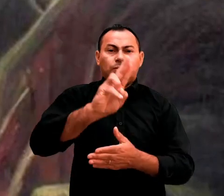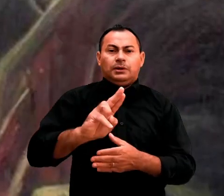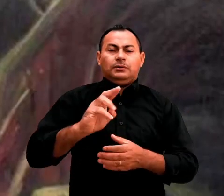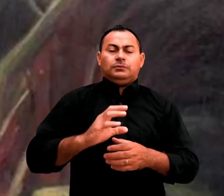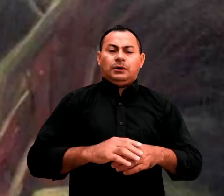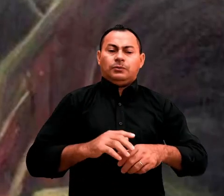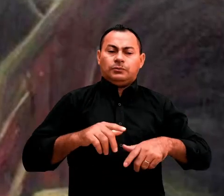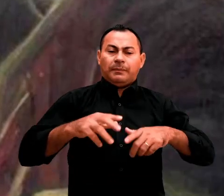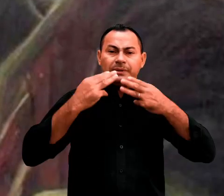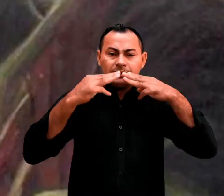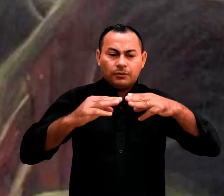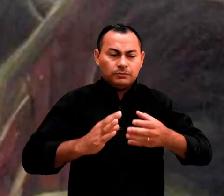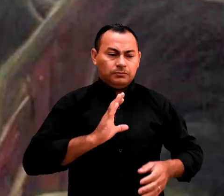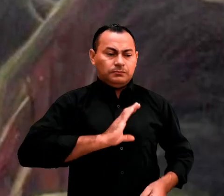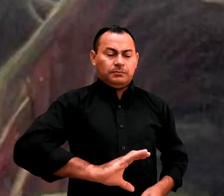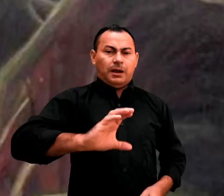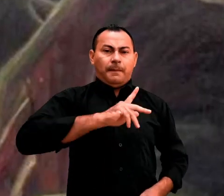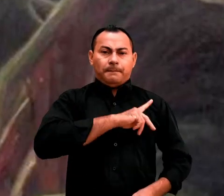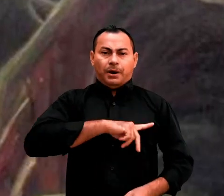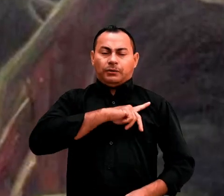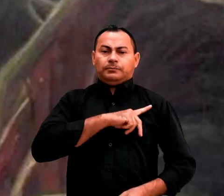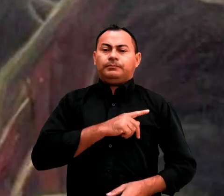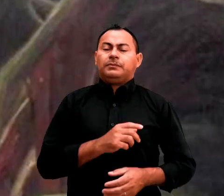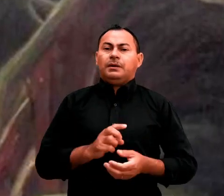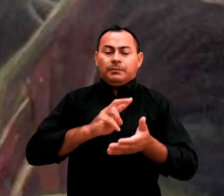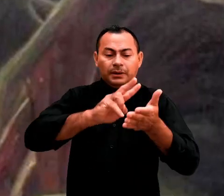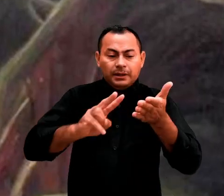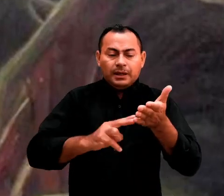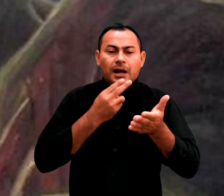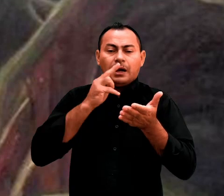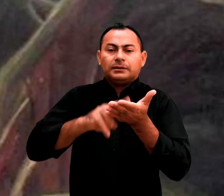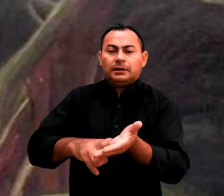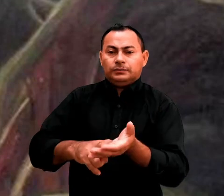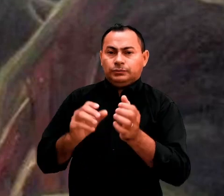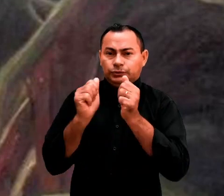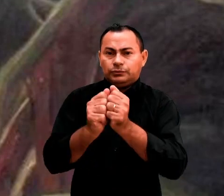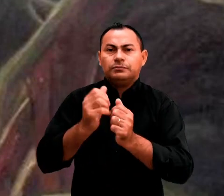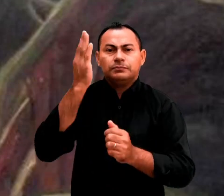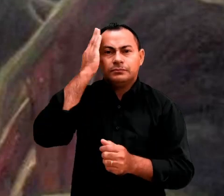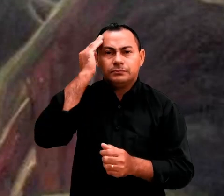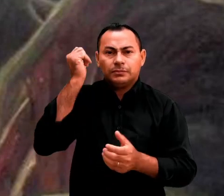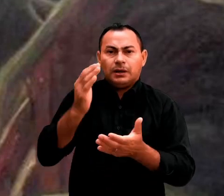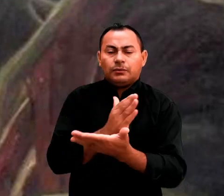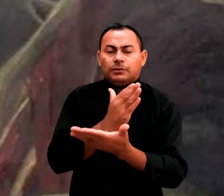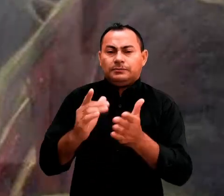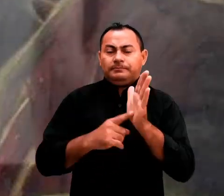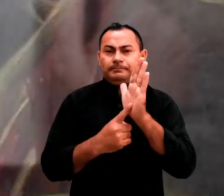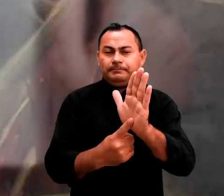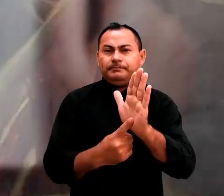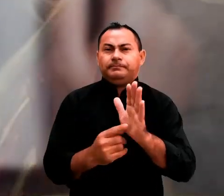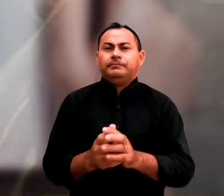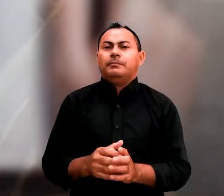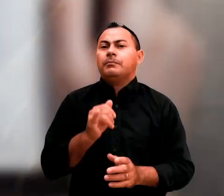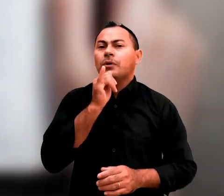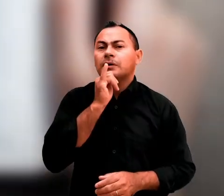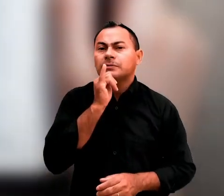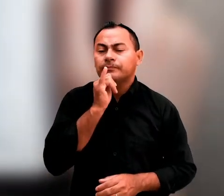confiada a Paulo. Vamos ler esta carta juntos e descobrir algumas ilustrações.